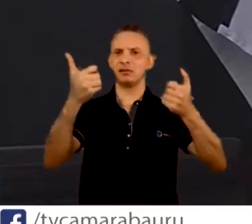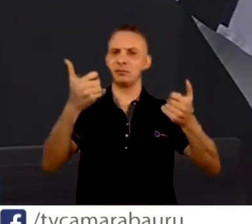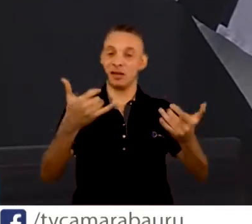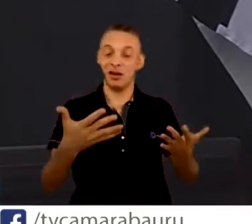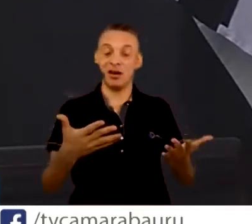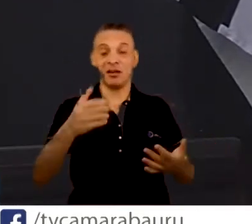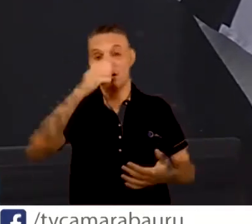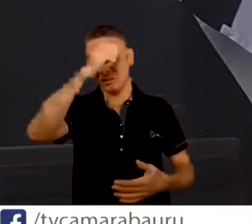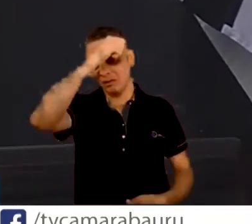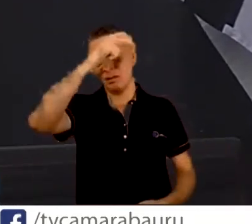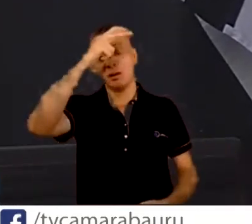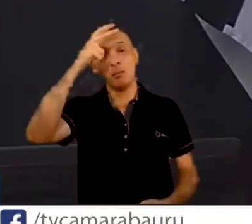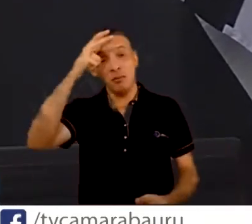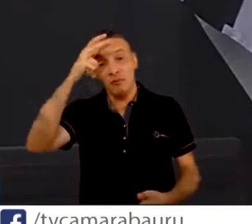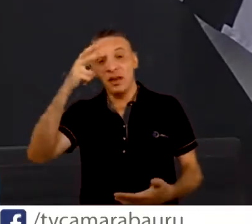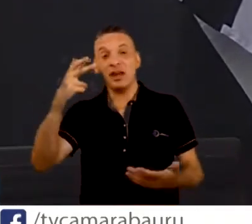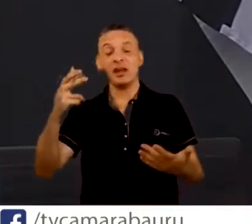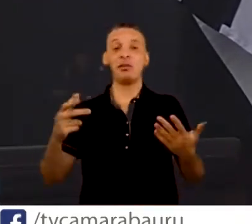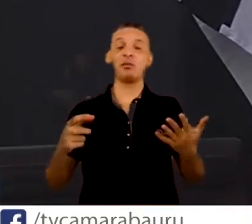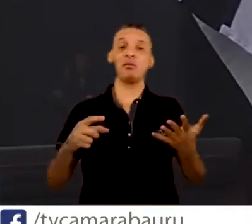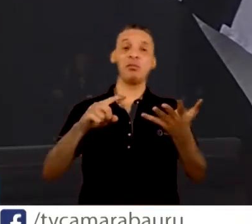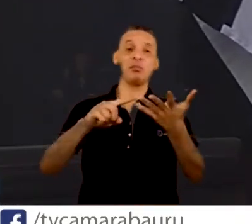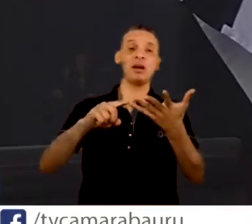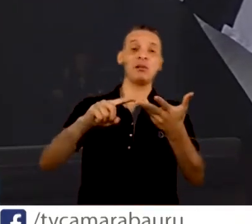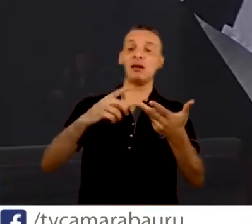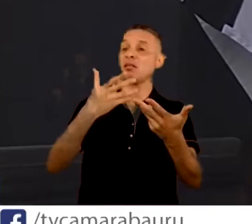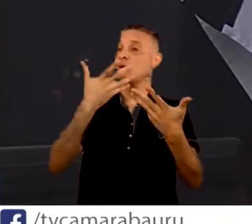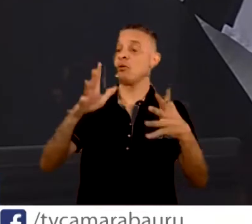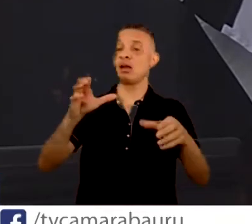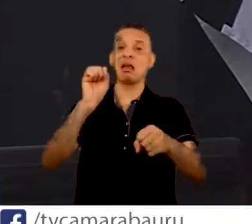não quis paralisar a obra.